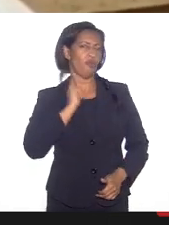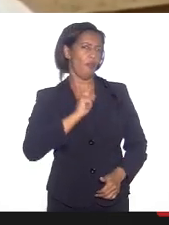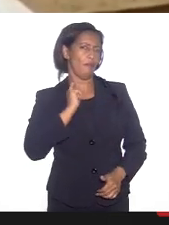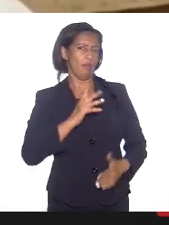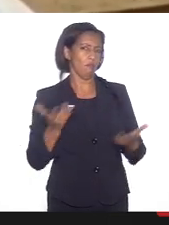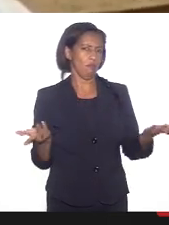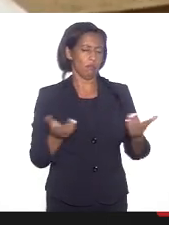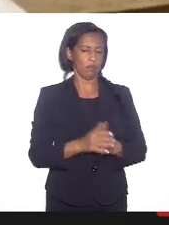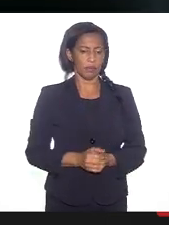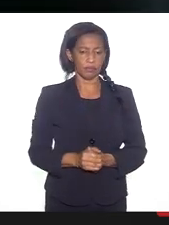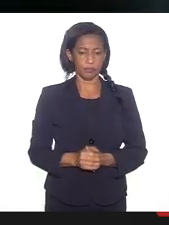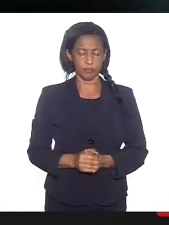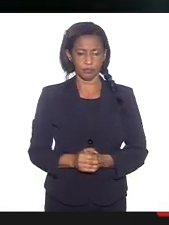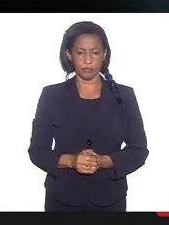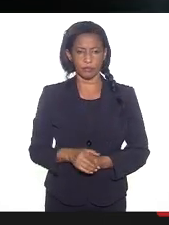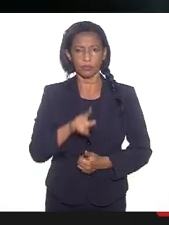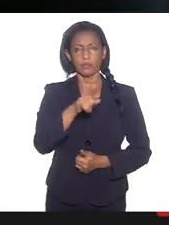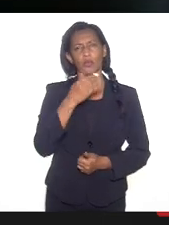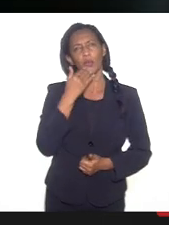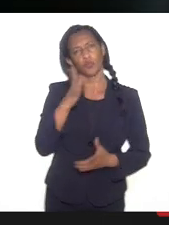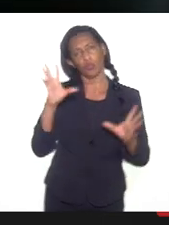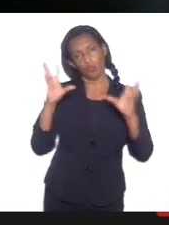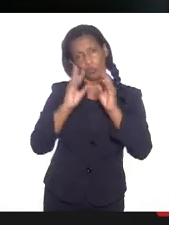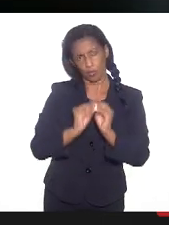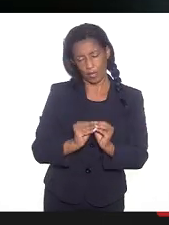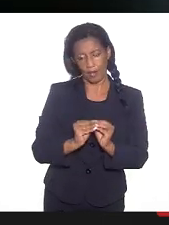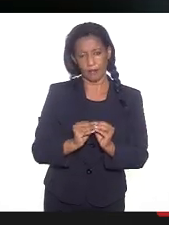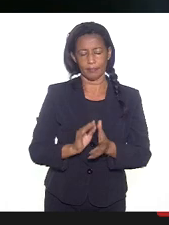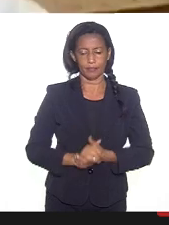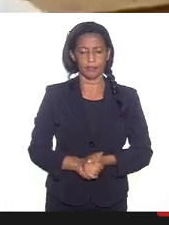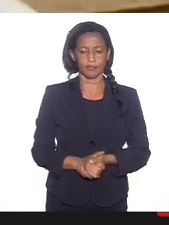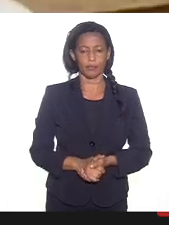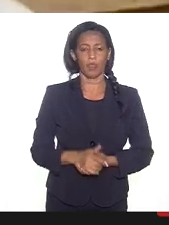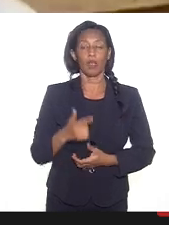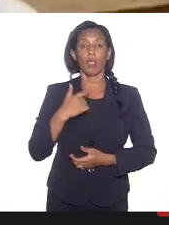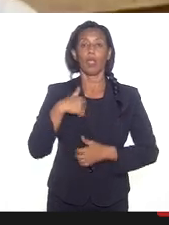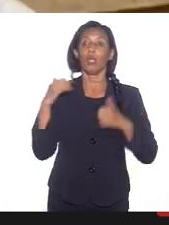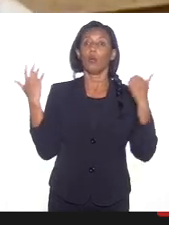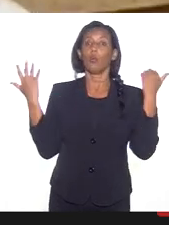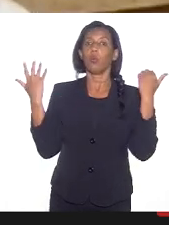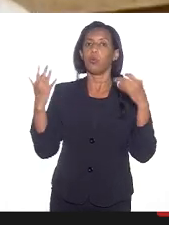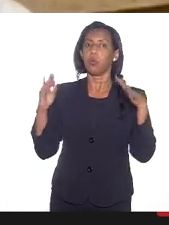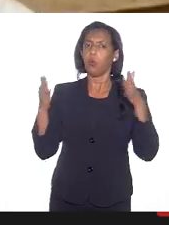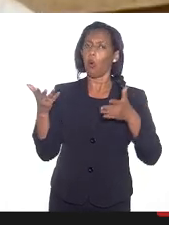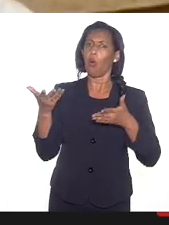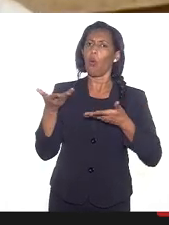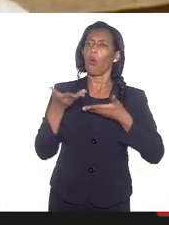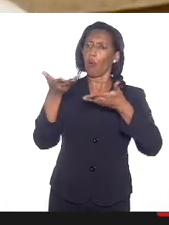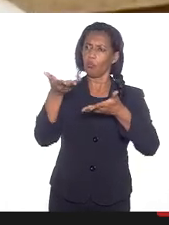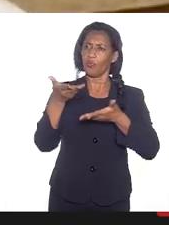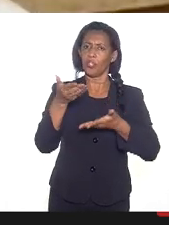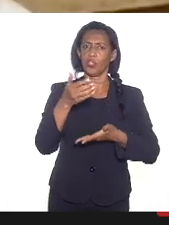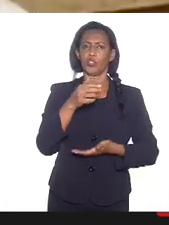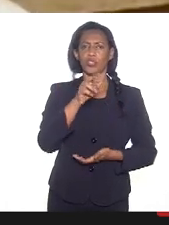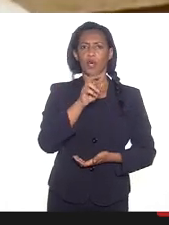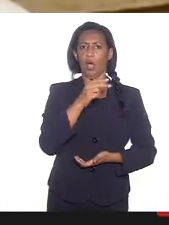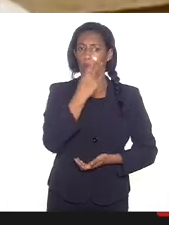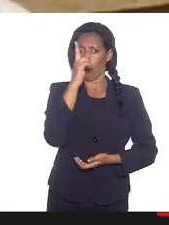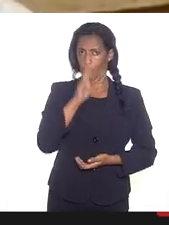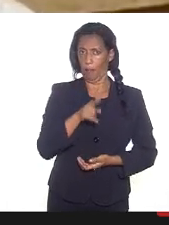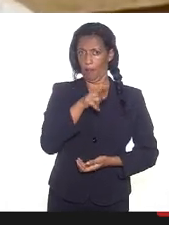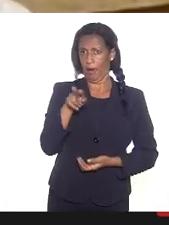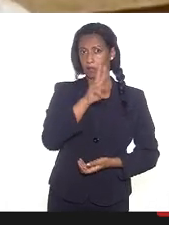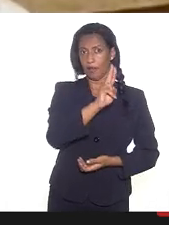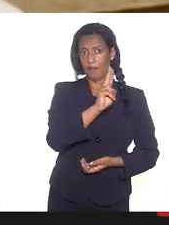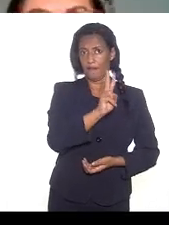hoje, eu parabenizo... Pedi para você não encerrar, deputado. Pois é, eu parabenizo, Marta, o convite ao Vitor, ao padre Vitor,